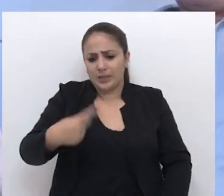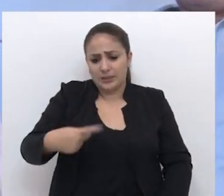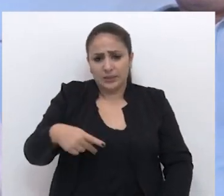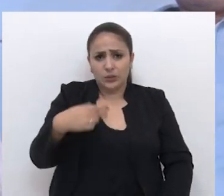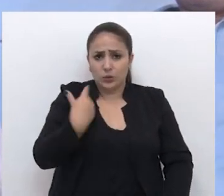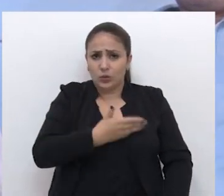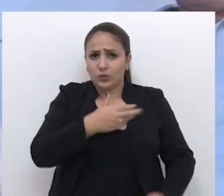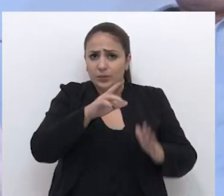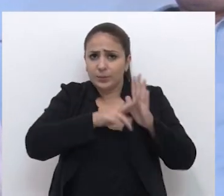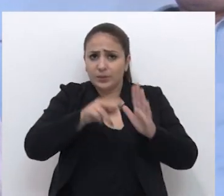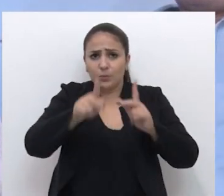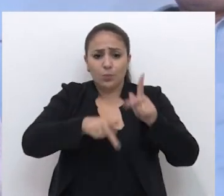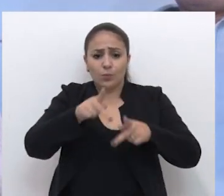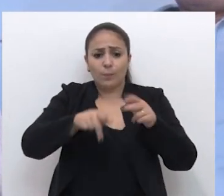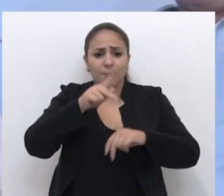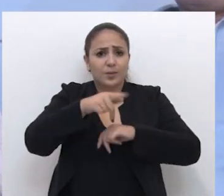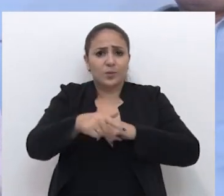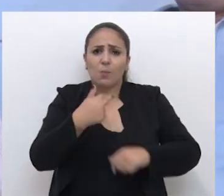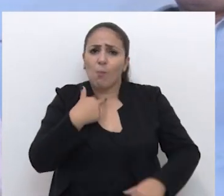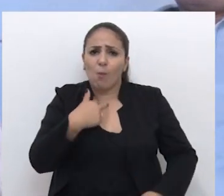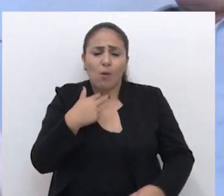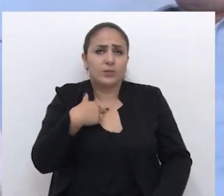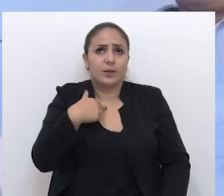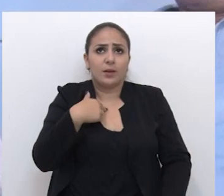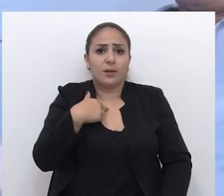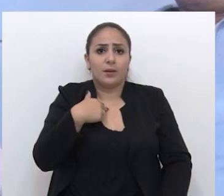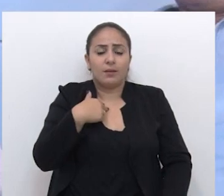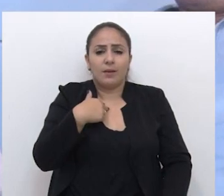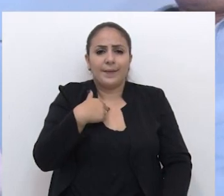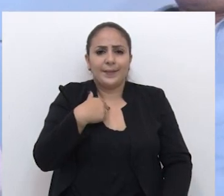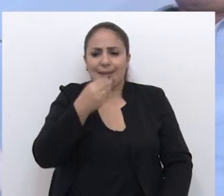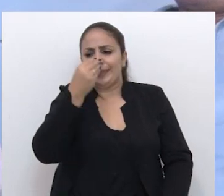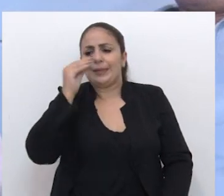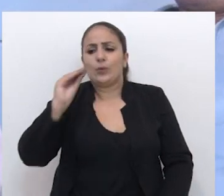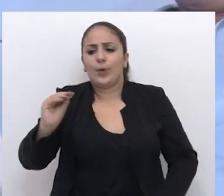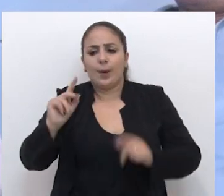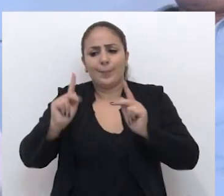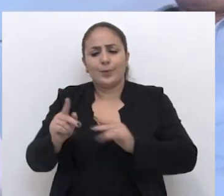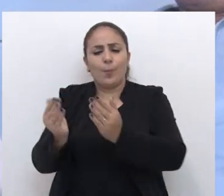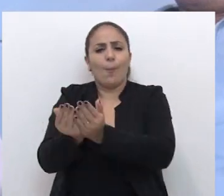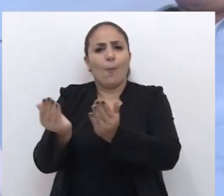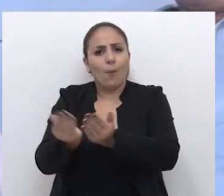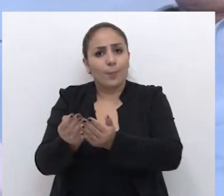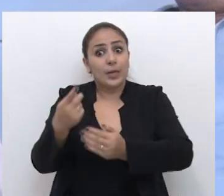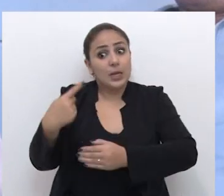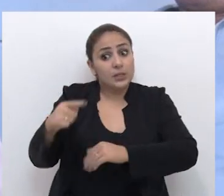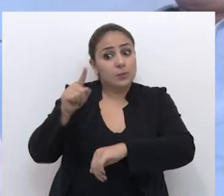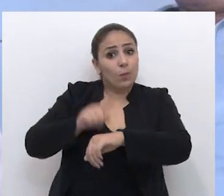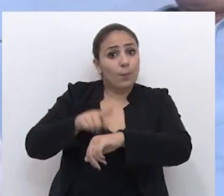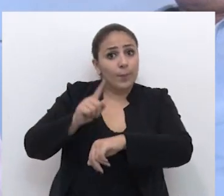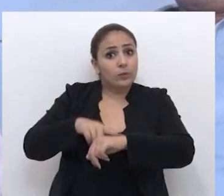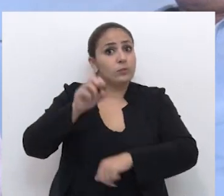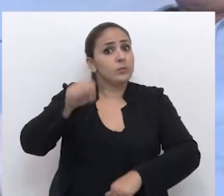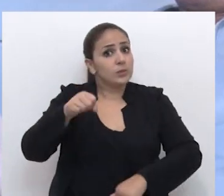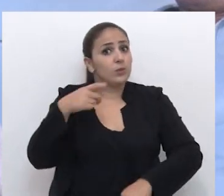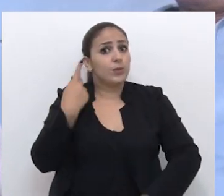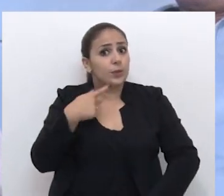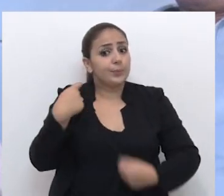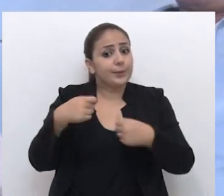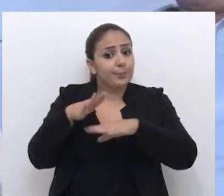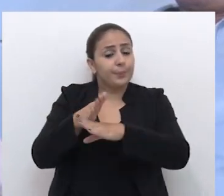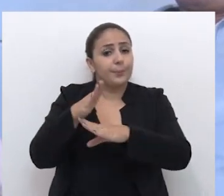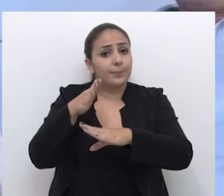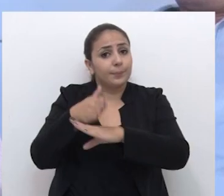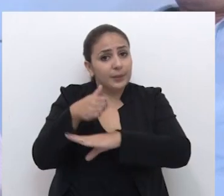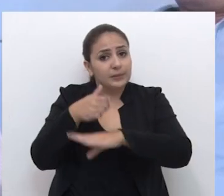casa aqui, que é representante do povo de Passo Fundo, não pode virar as costas para o pobre, né? É nesse momento, sim, que o vereador tem que participar e tem